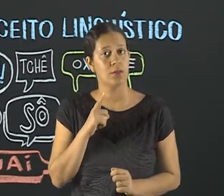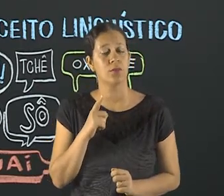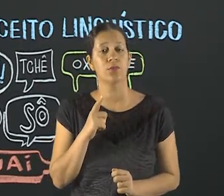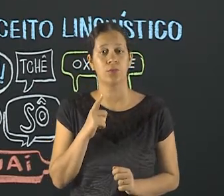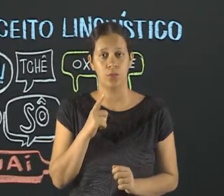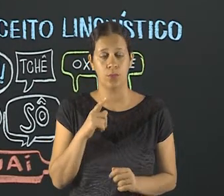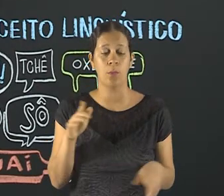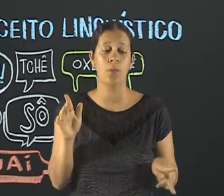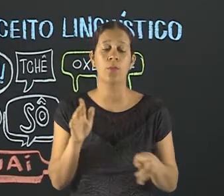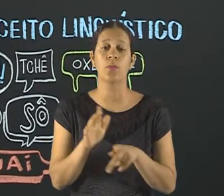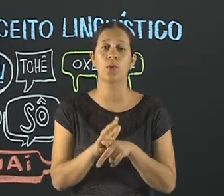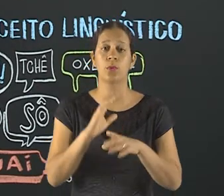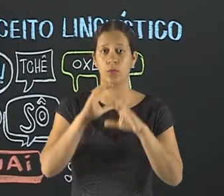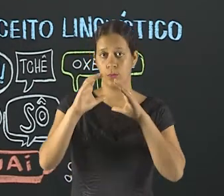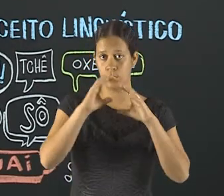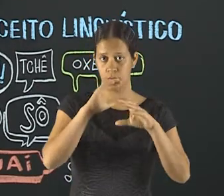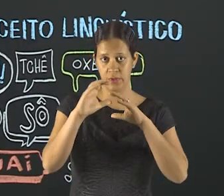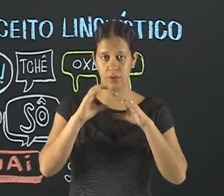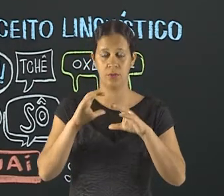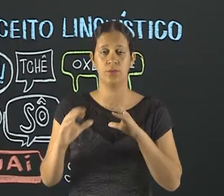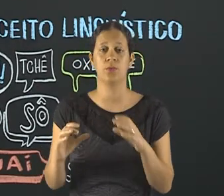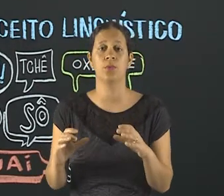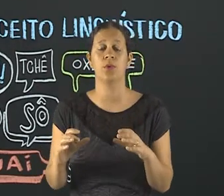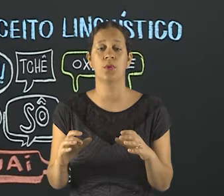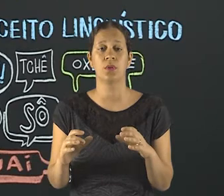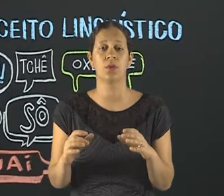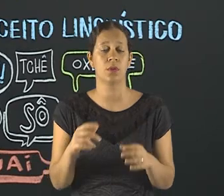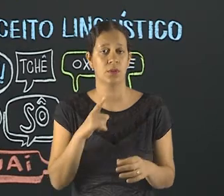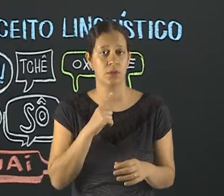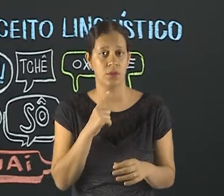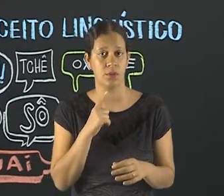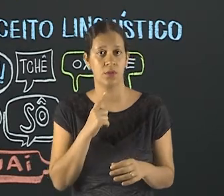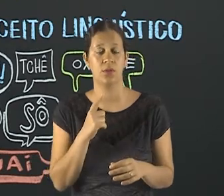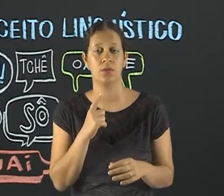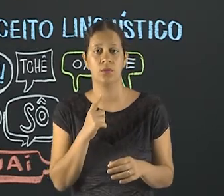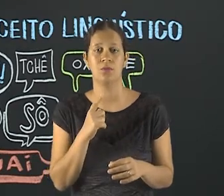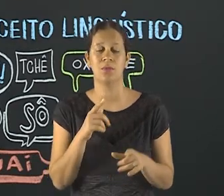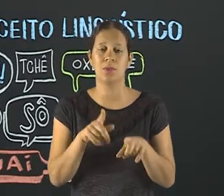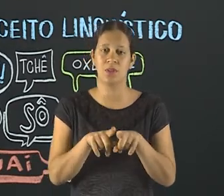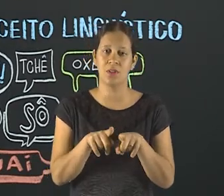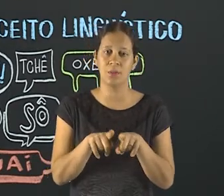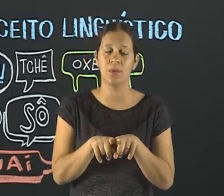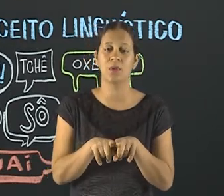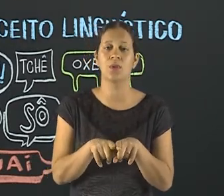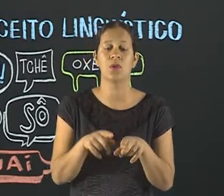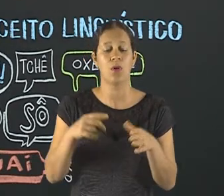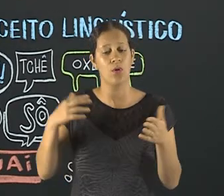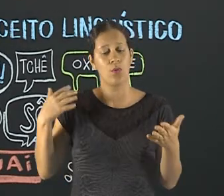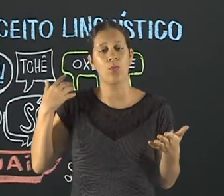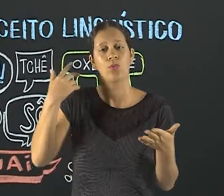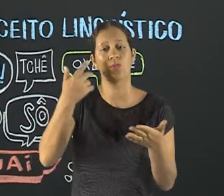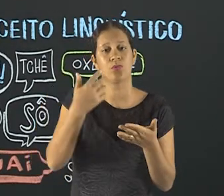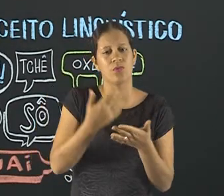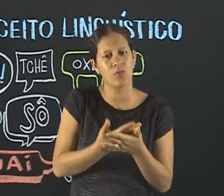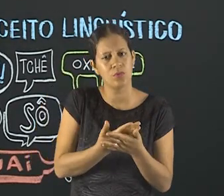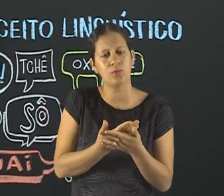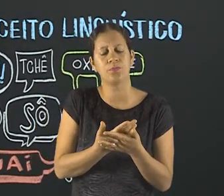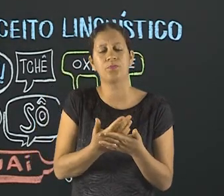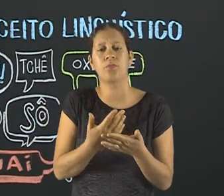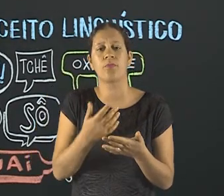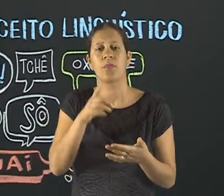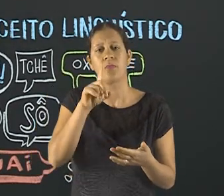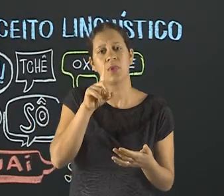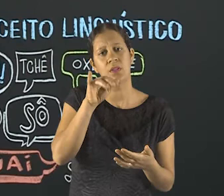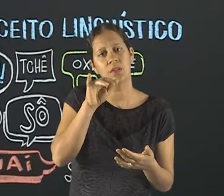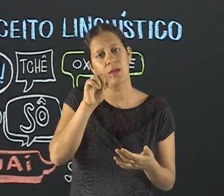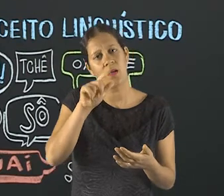mecanismos próprios de comunicação. Um mecanismo próprio de comunicação que existe é o dialeto. O dialeto, ao longo do tempo, ele vai se tornando tão